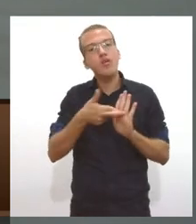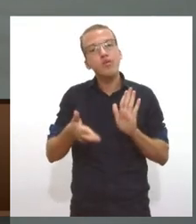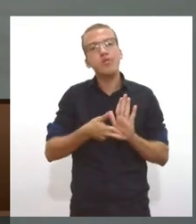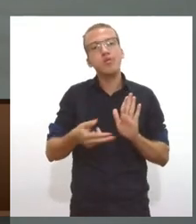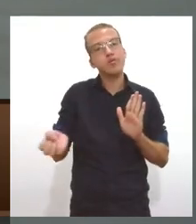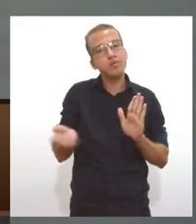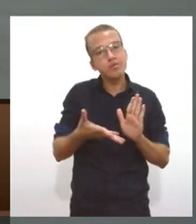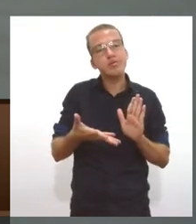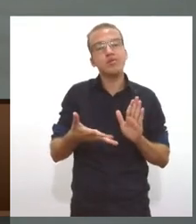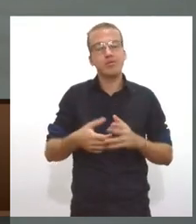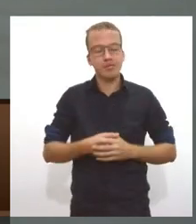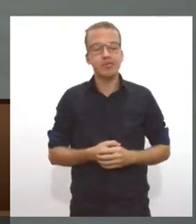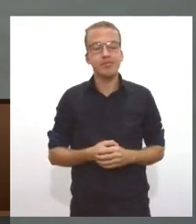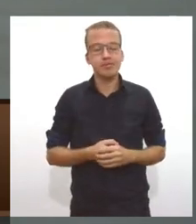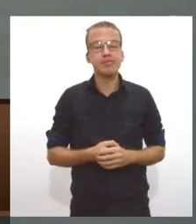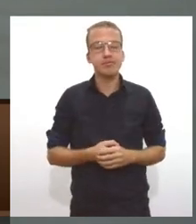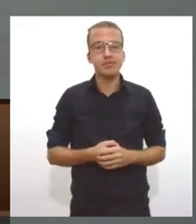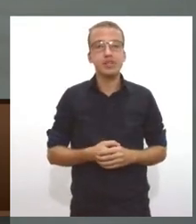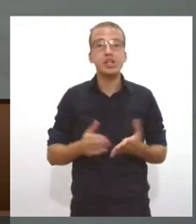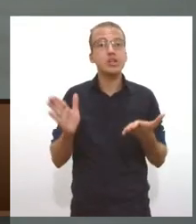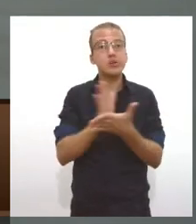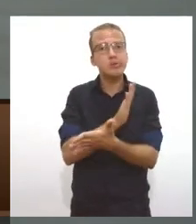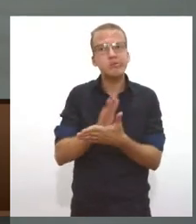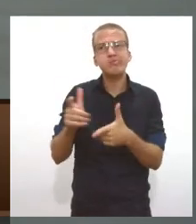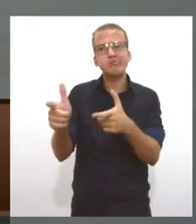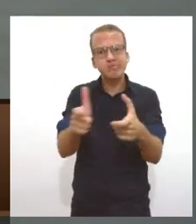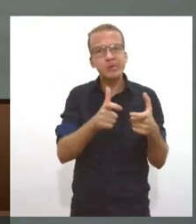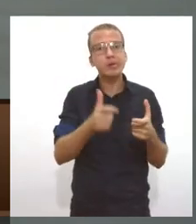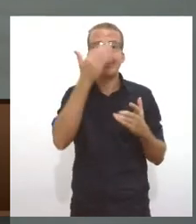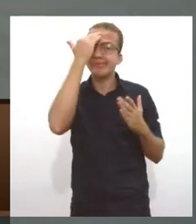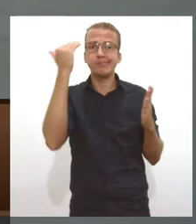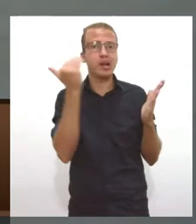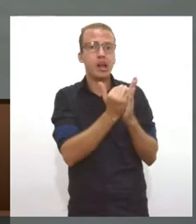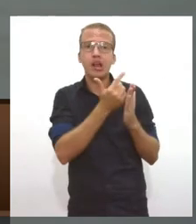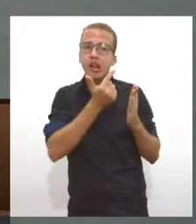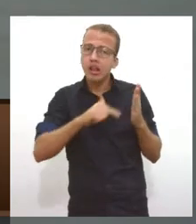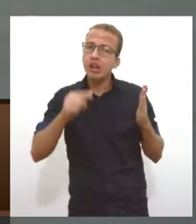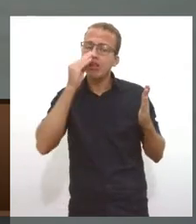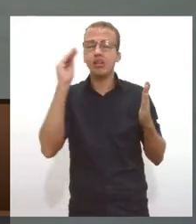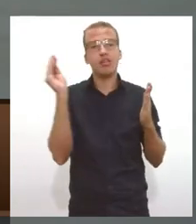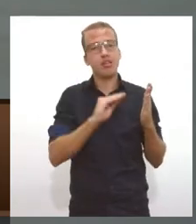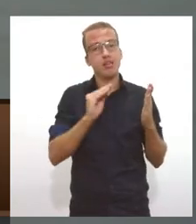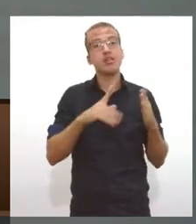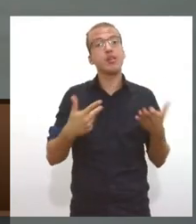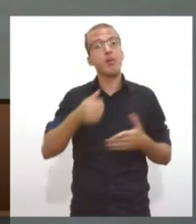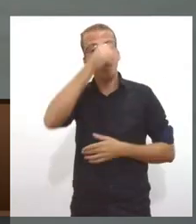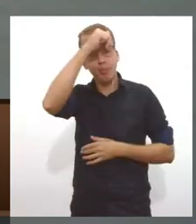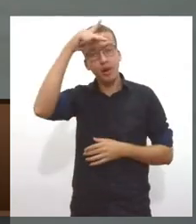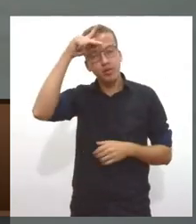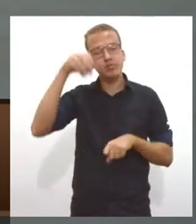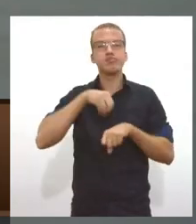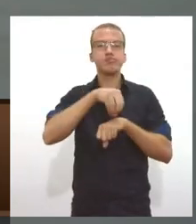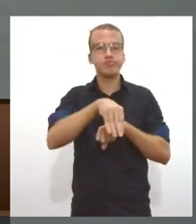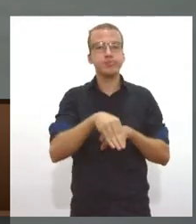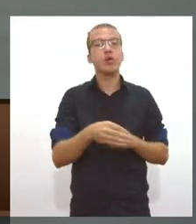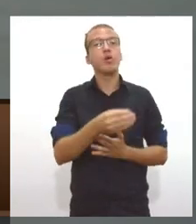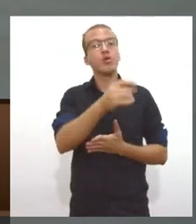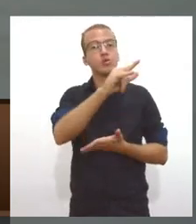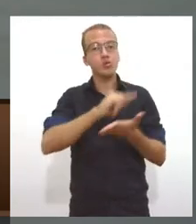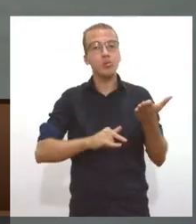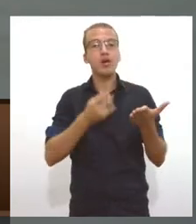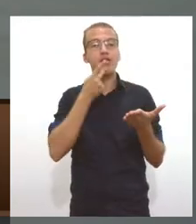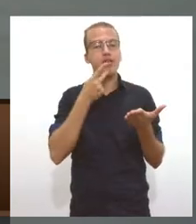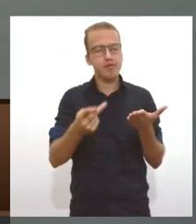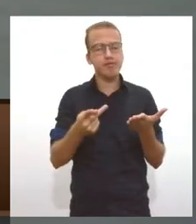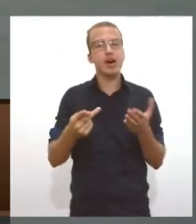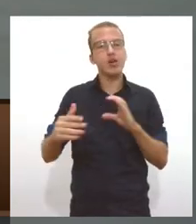empresários que estão descumprindo as medidas governamentais. A prefeitura de Aracaju informou, por meio de nota, que recebeu o ofício